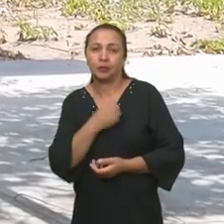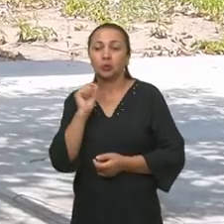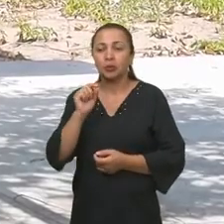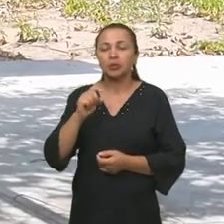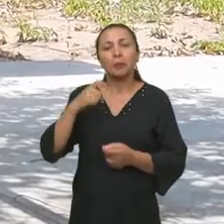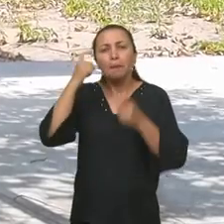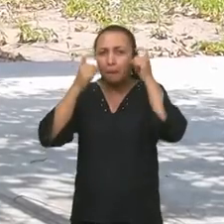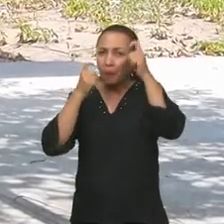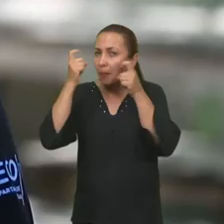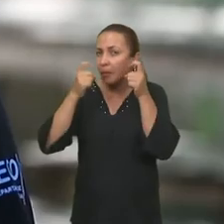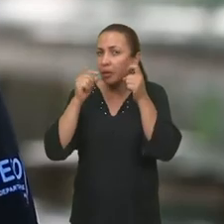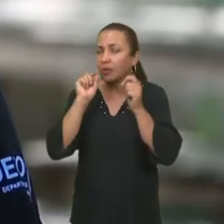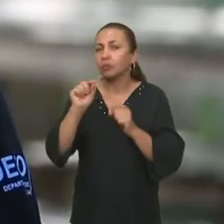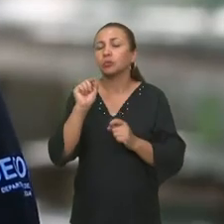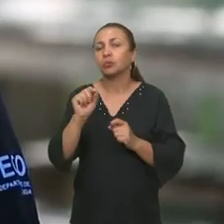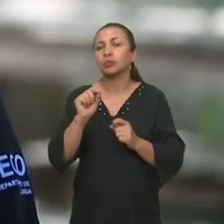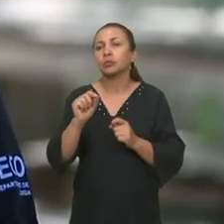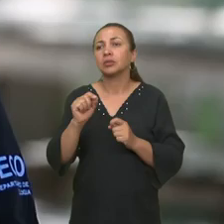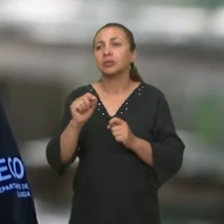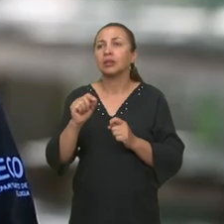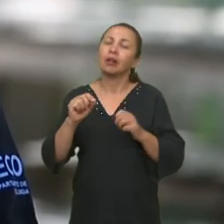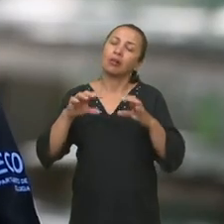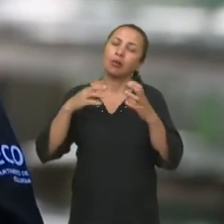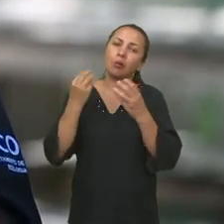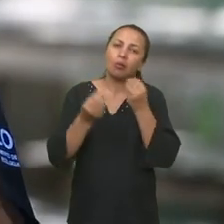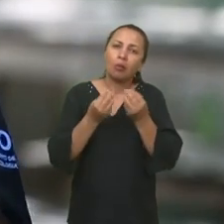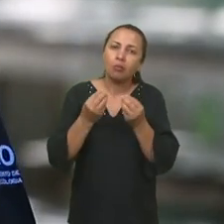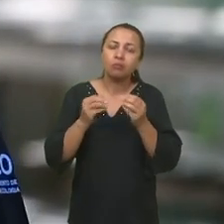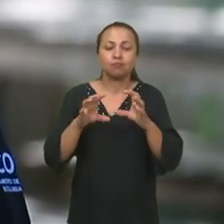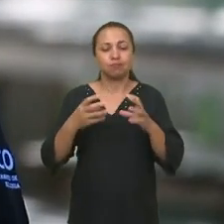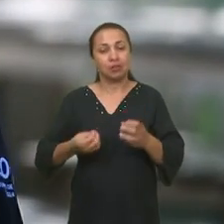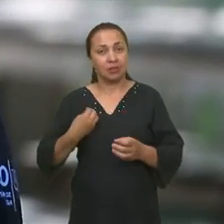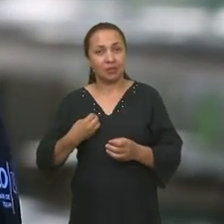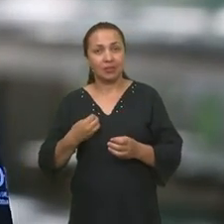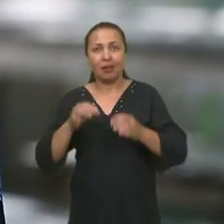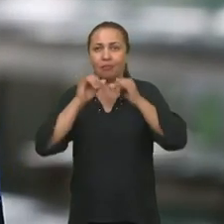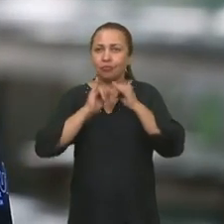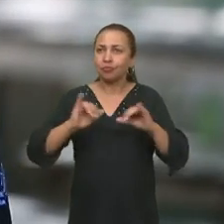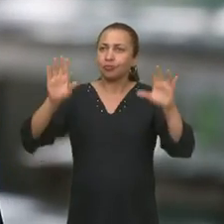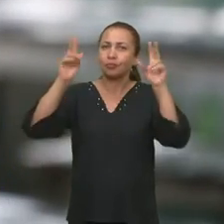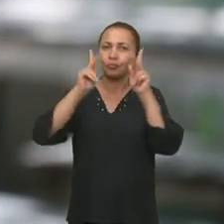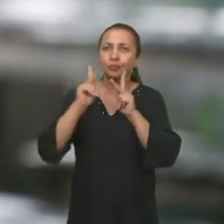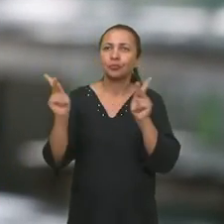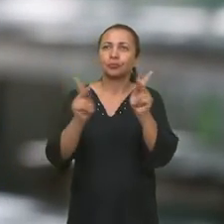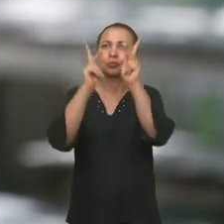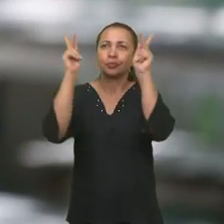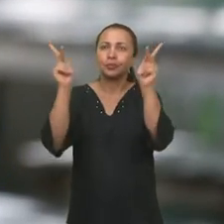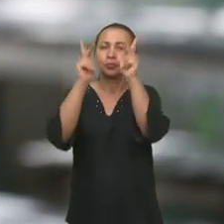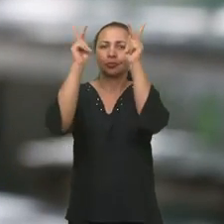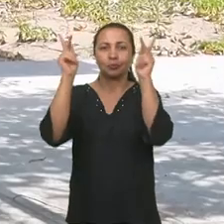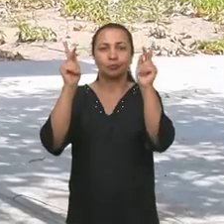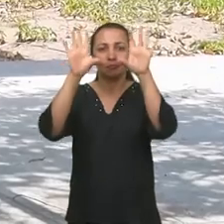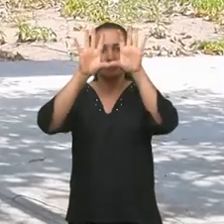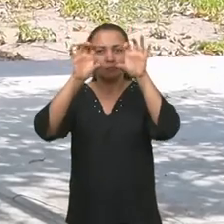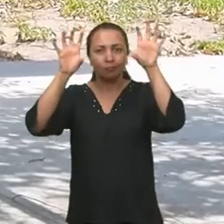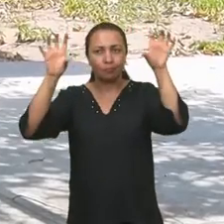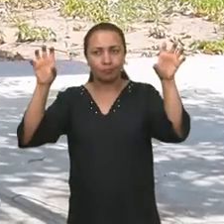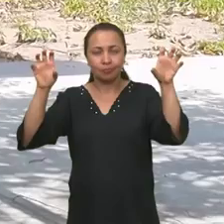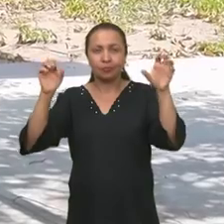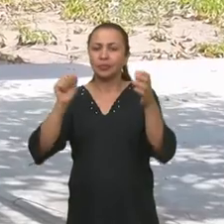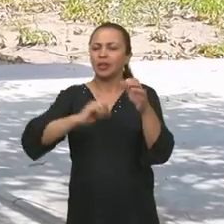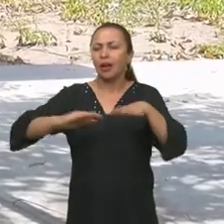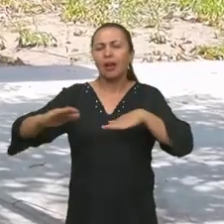o que eu tenho que me preocupar? Com o carregamento da atmosfera com esses tais gases de efeito estufa. Quais são as